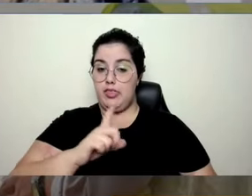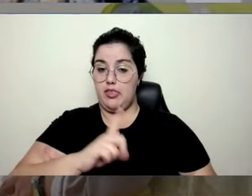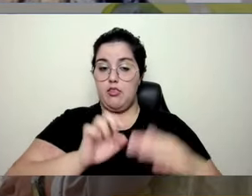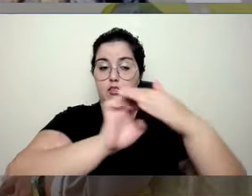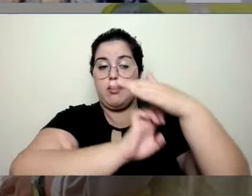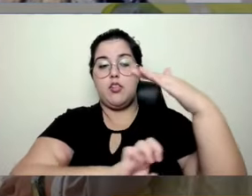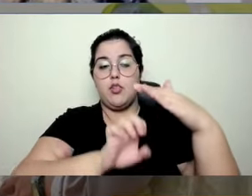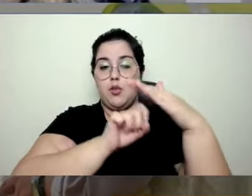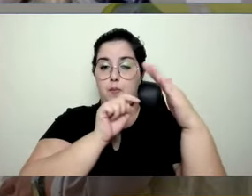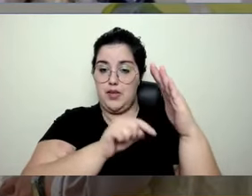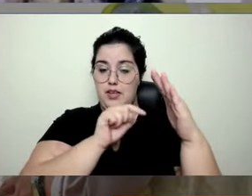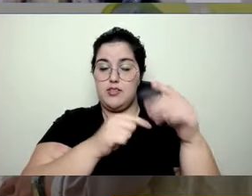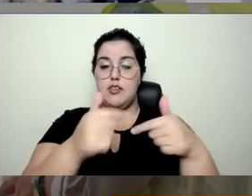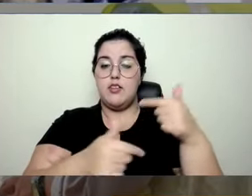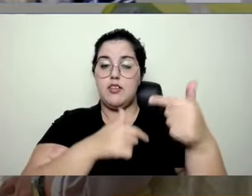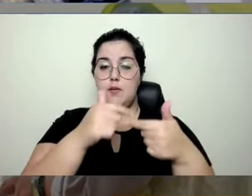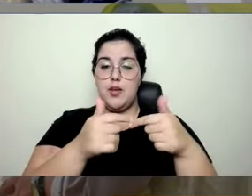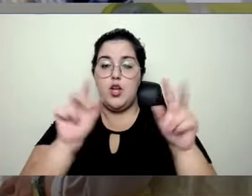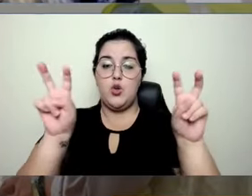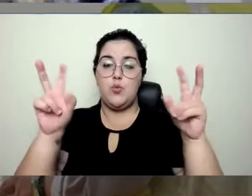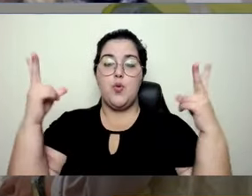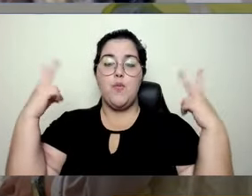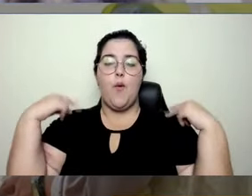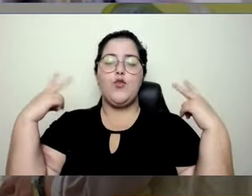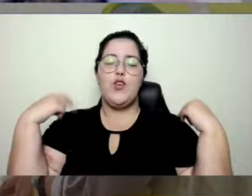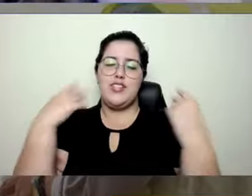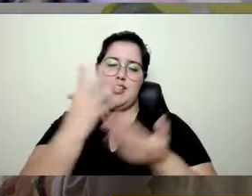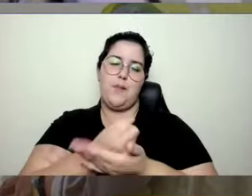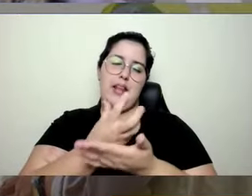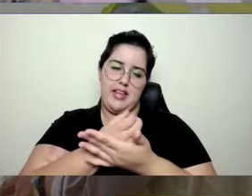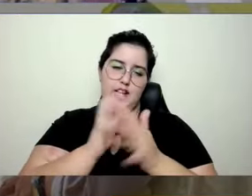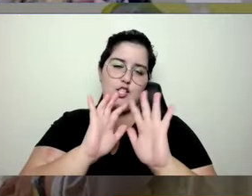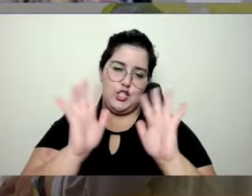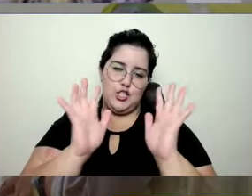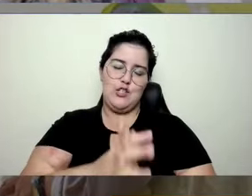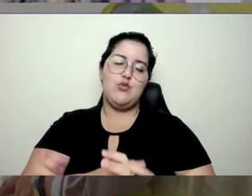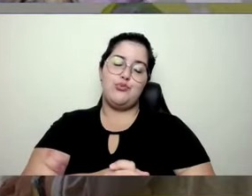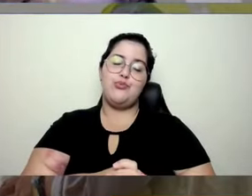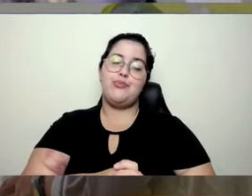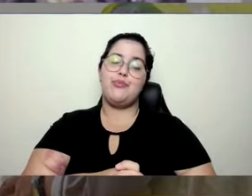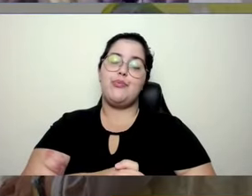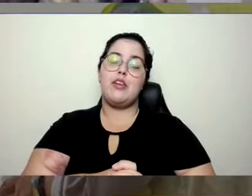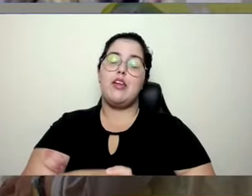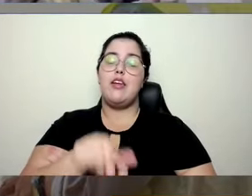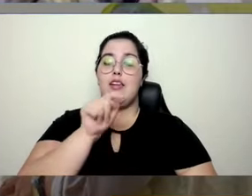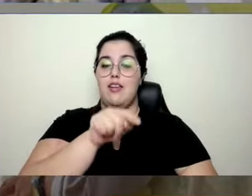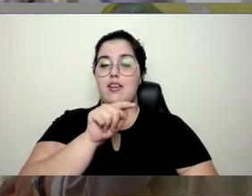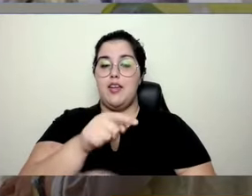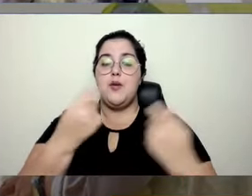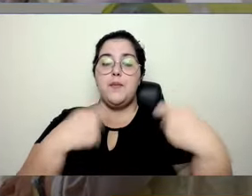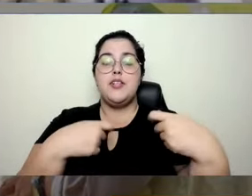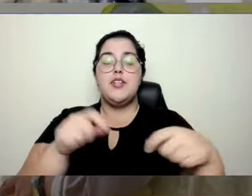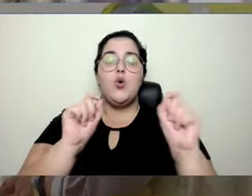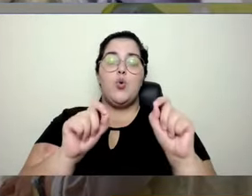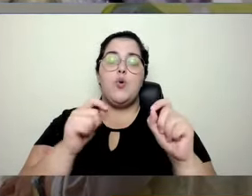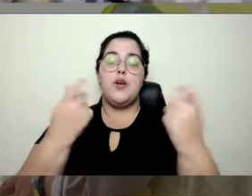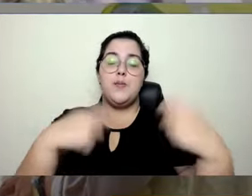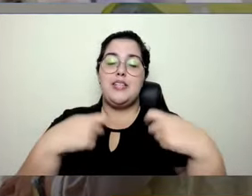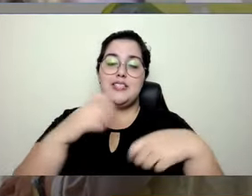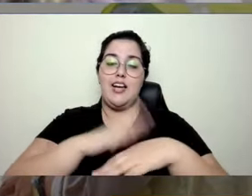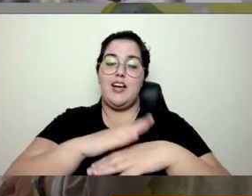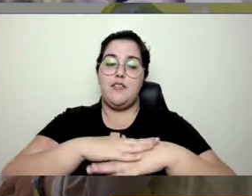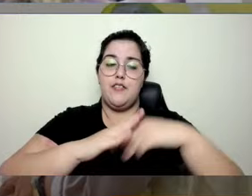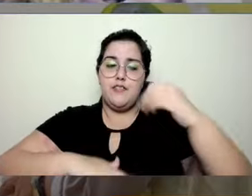que trabalha com motoristas de aplicativo e eles precisavam de um plano de ação